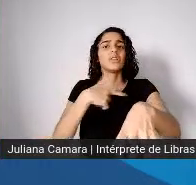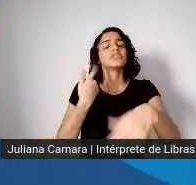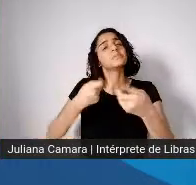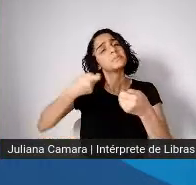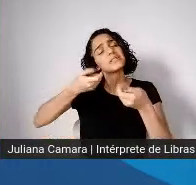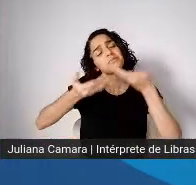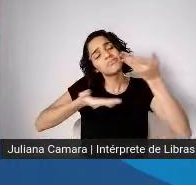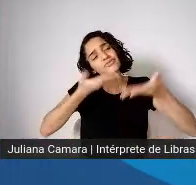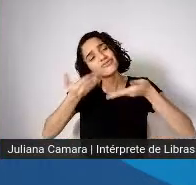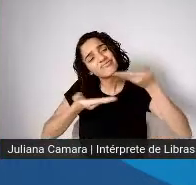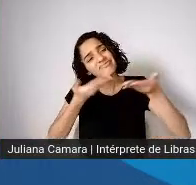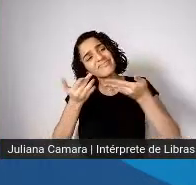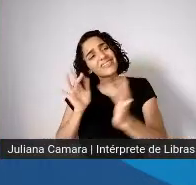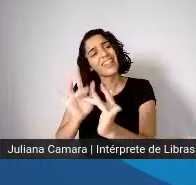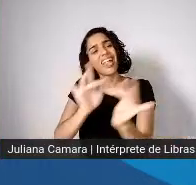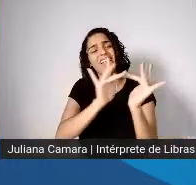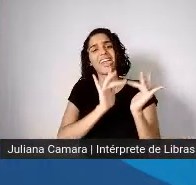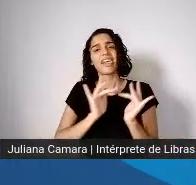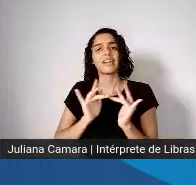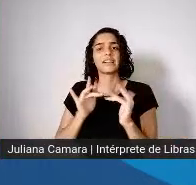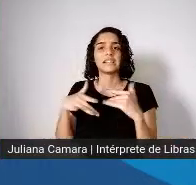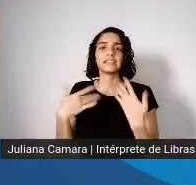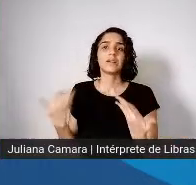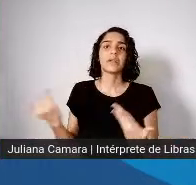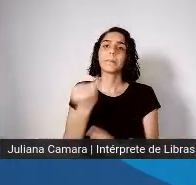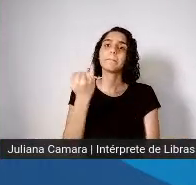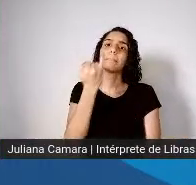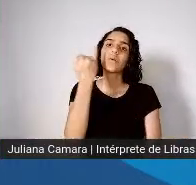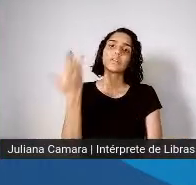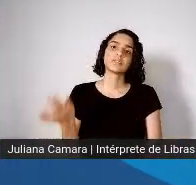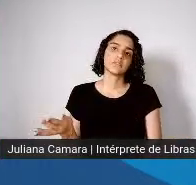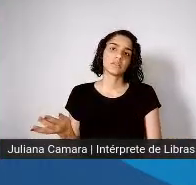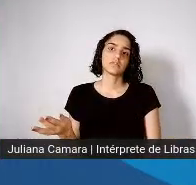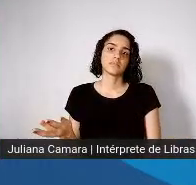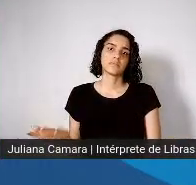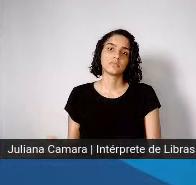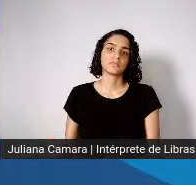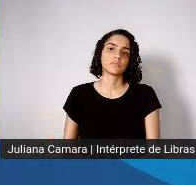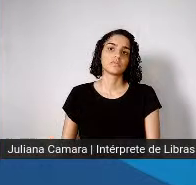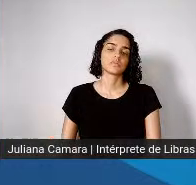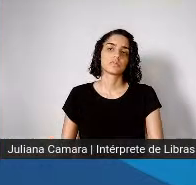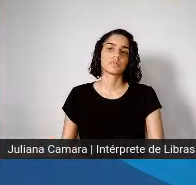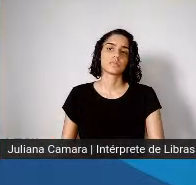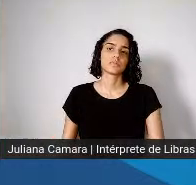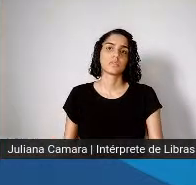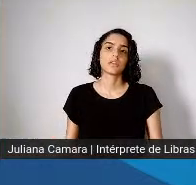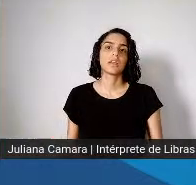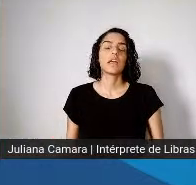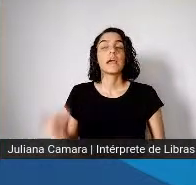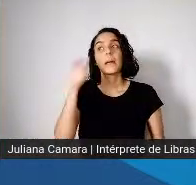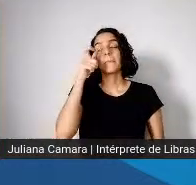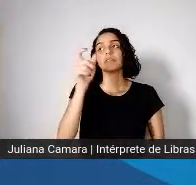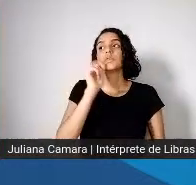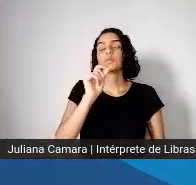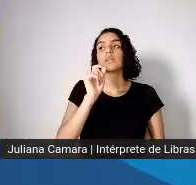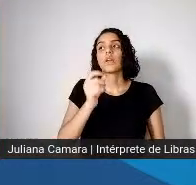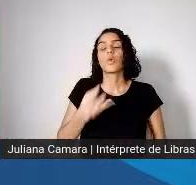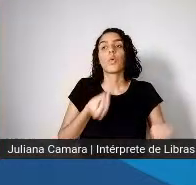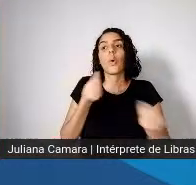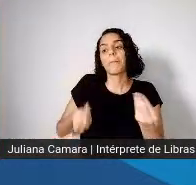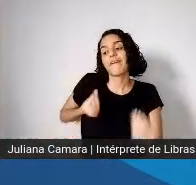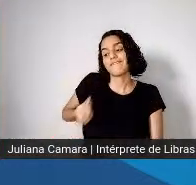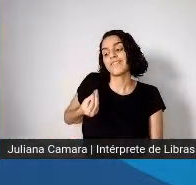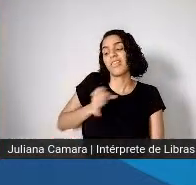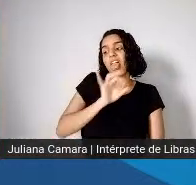Então, o impacto é muito impressionante na vida, no cotidiano de cada uma dessas